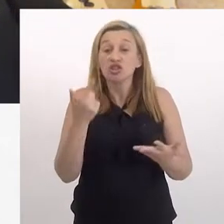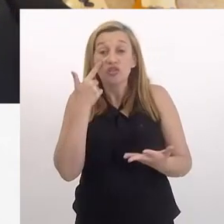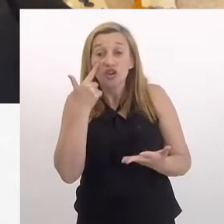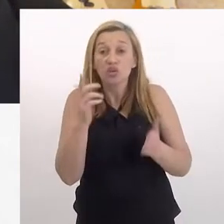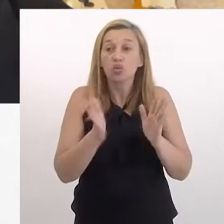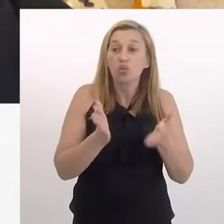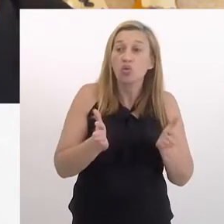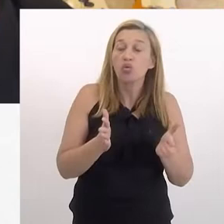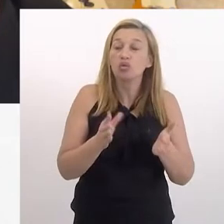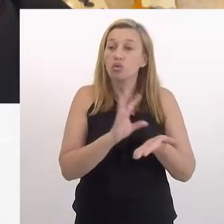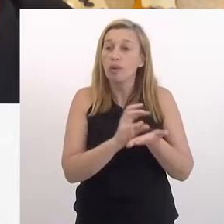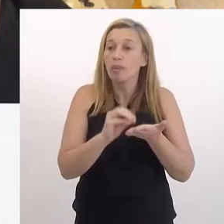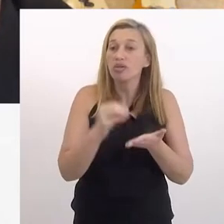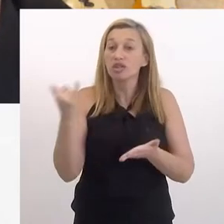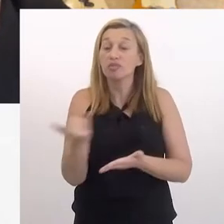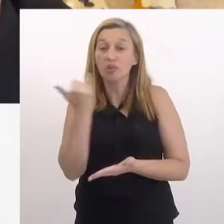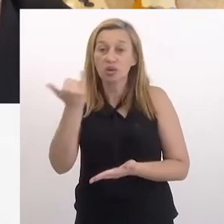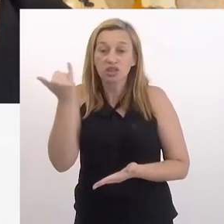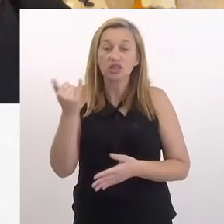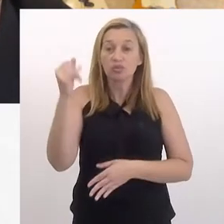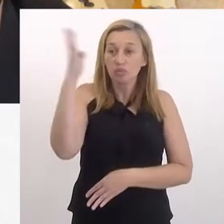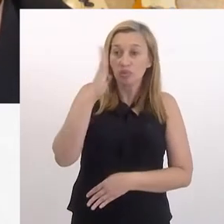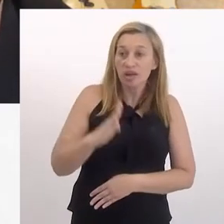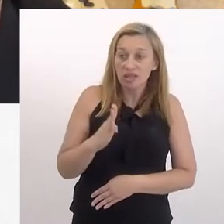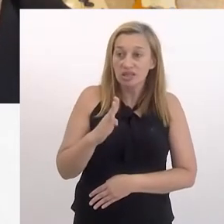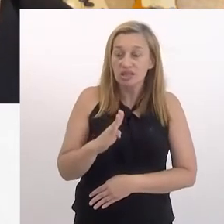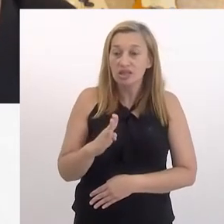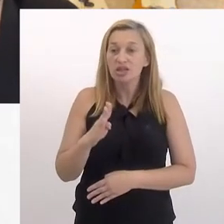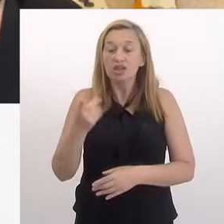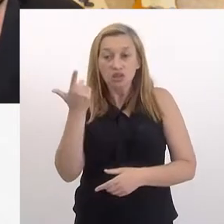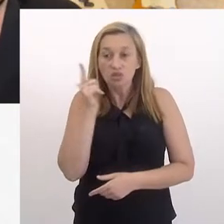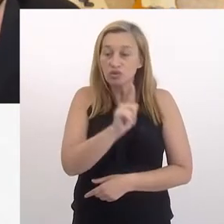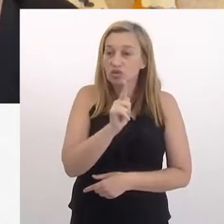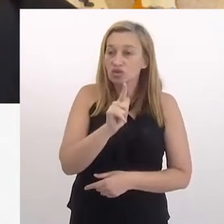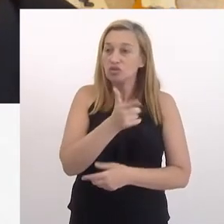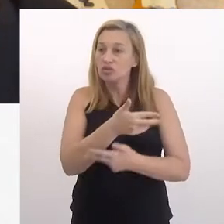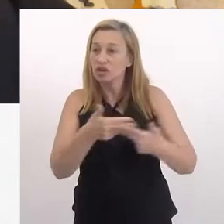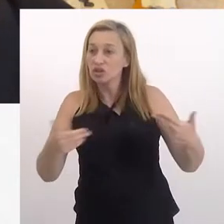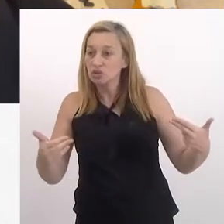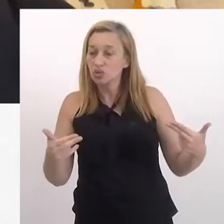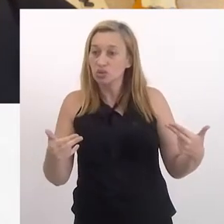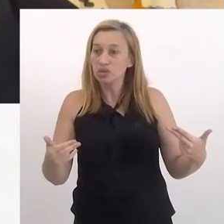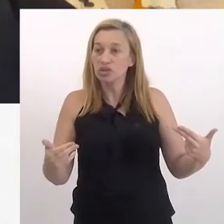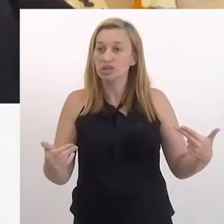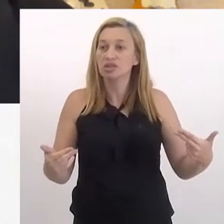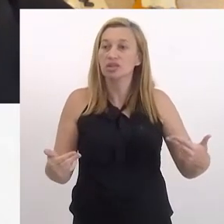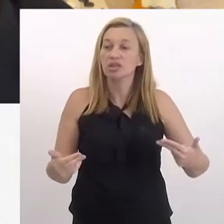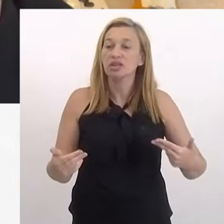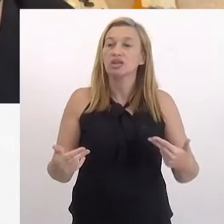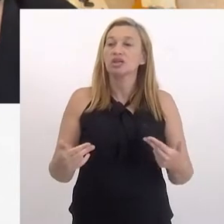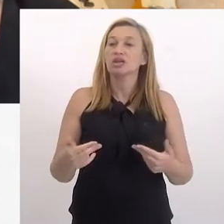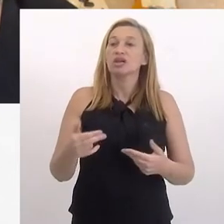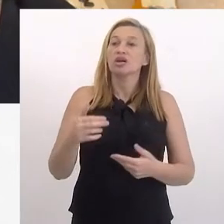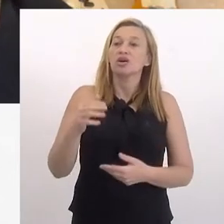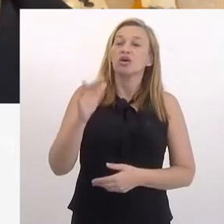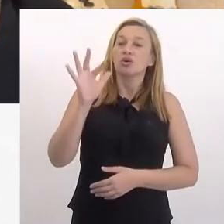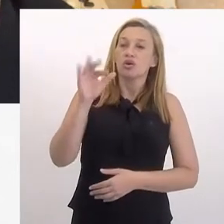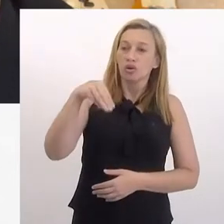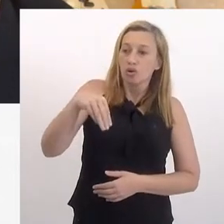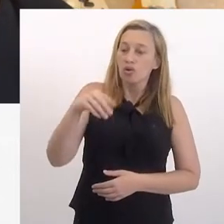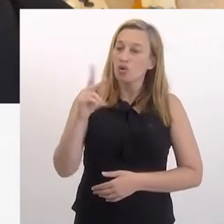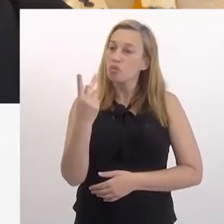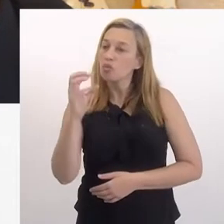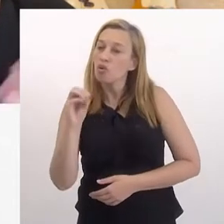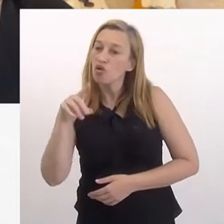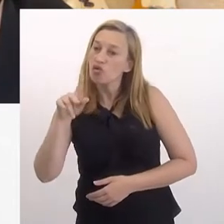que a gente está vendo hoje como uma pauta muito importante para o Brasil e que se conquistou muita coisa, mas que é contra a homofobia,